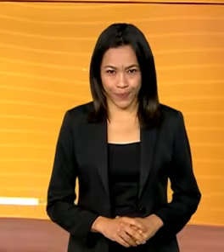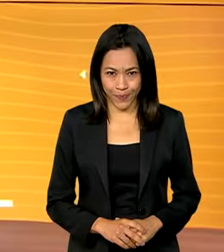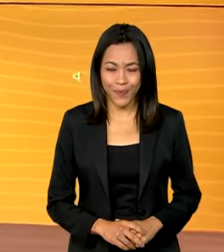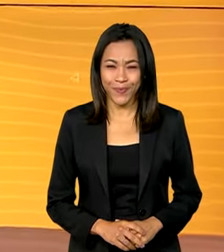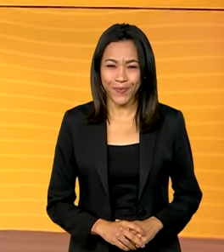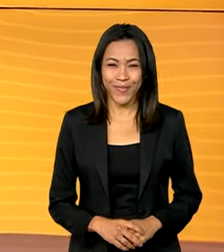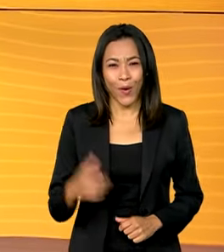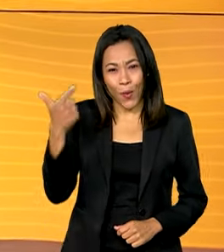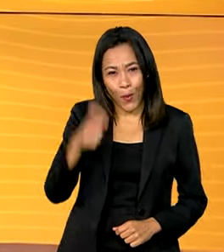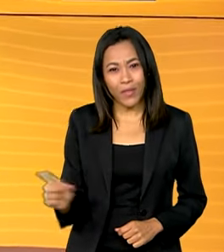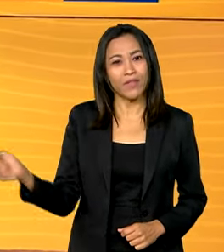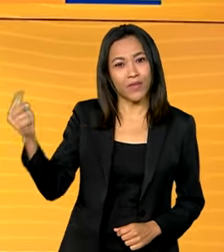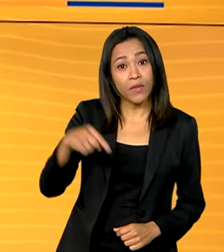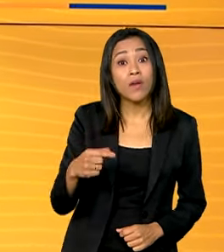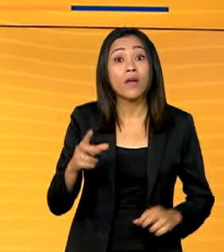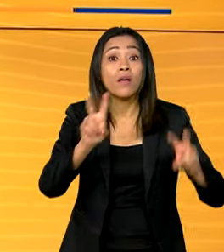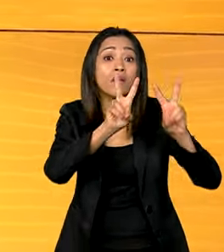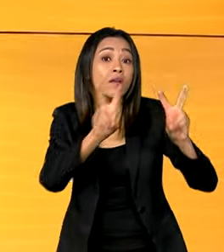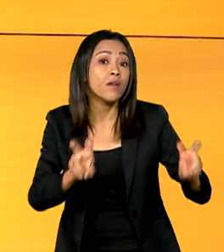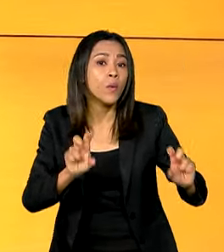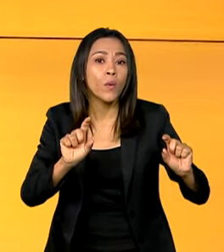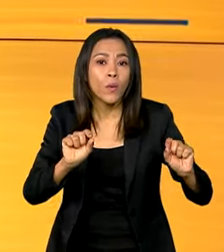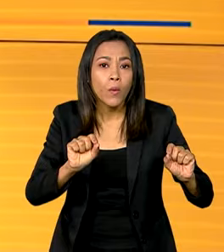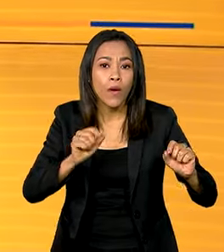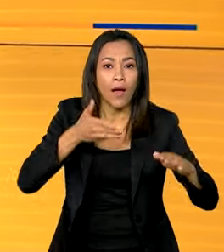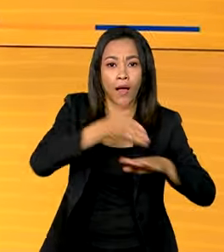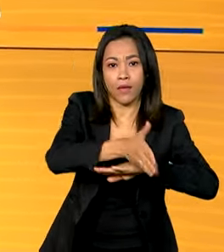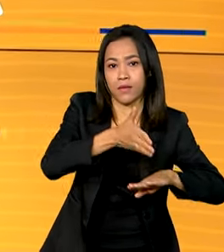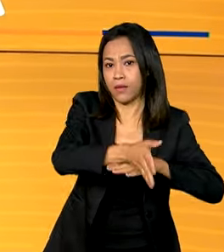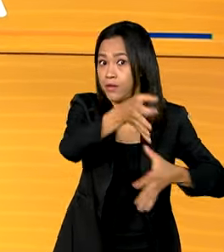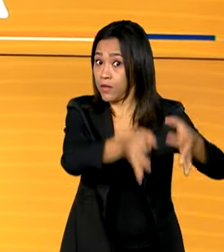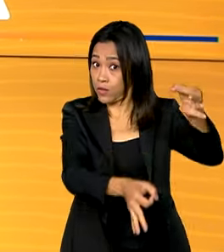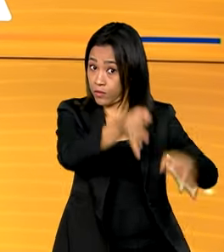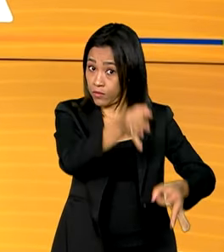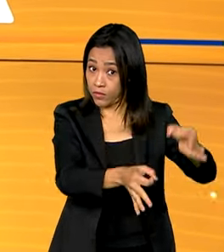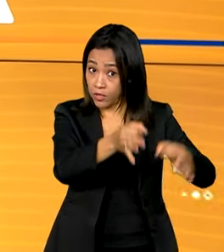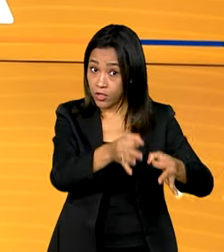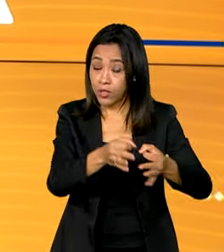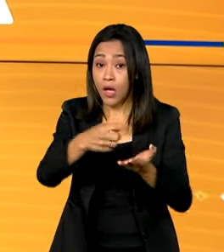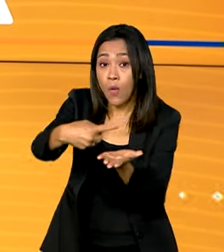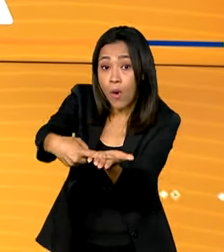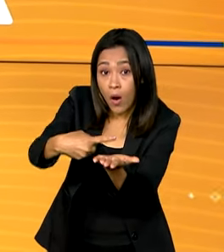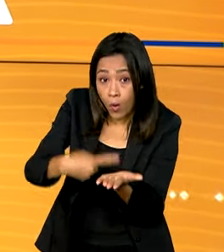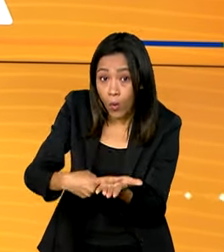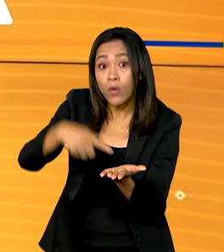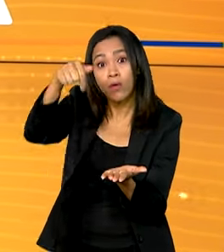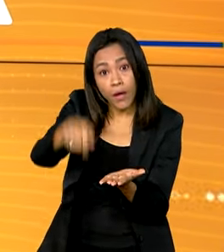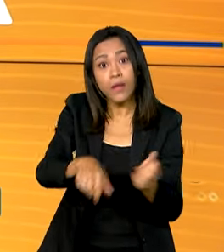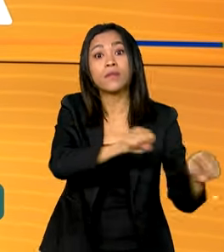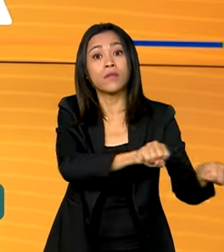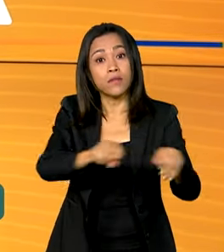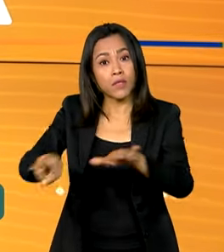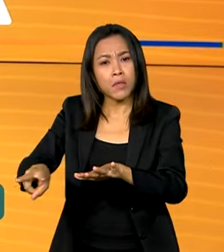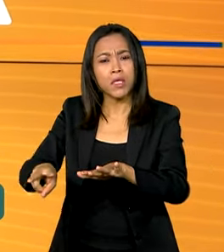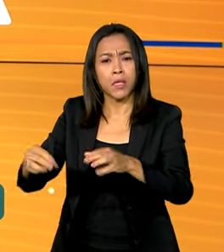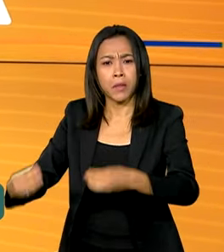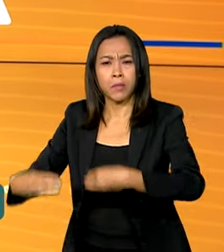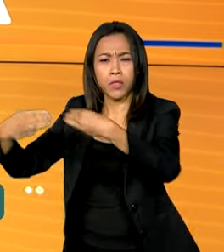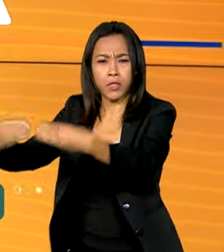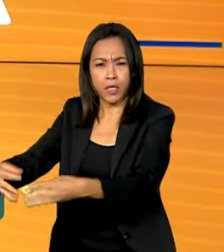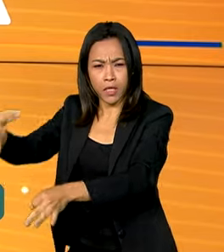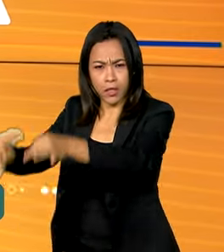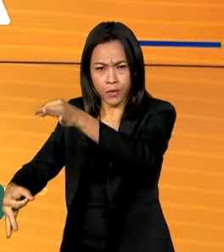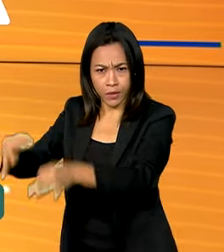Estamos de volta e vamos falar agora de acesso à justiça. Um acordo feito esta semana entre o Ministério da